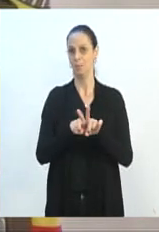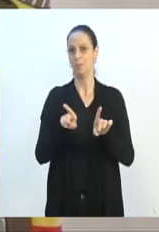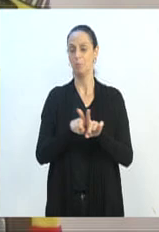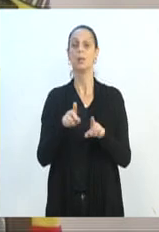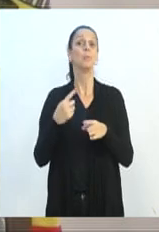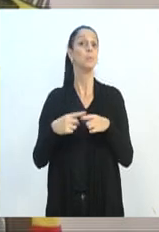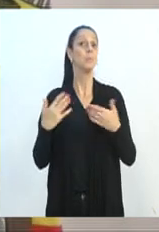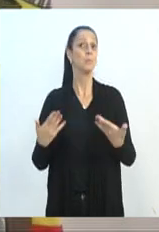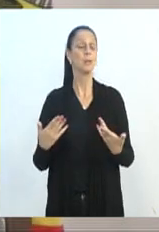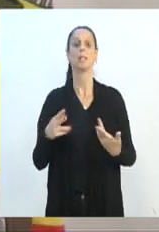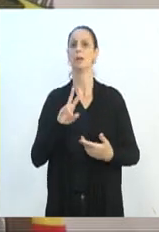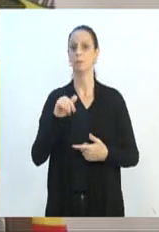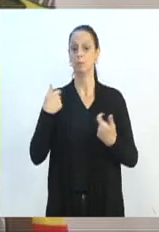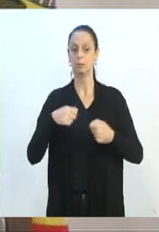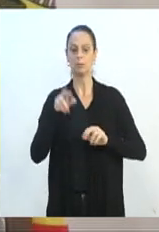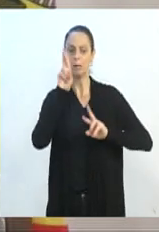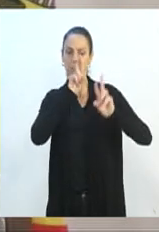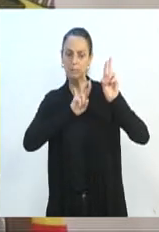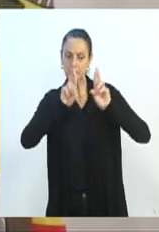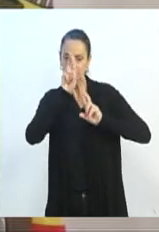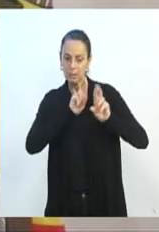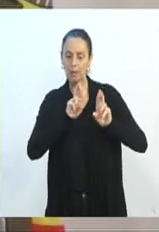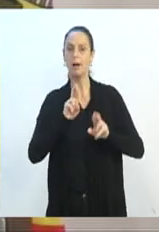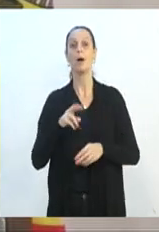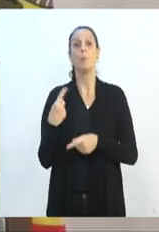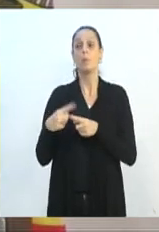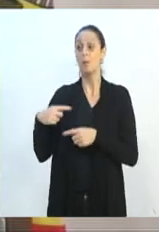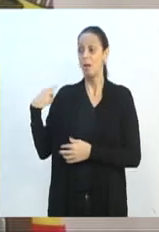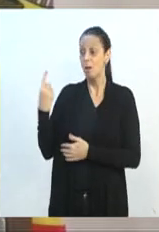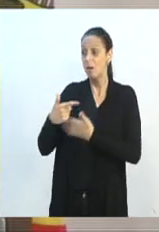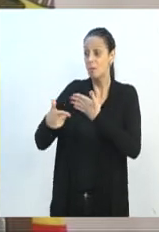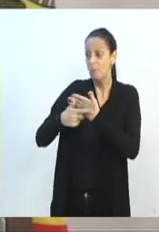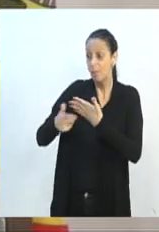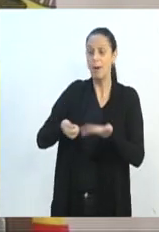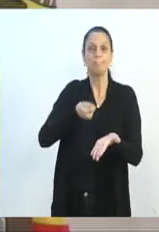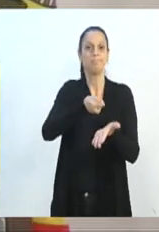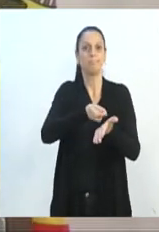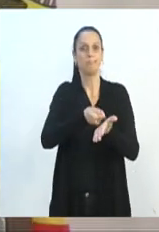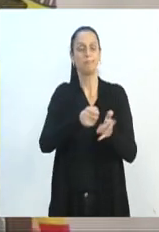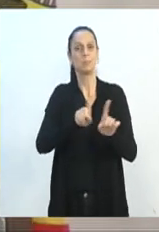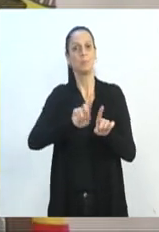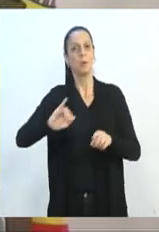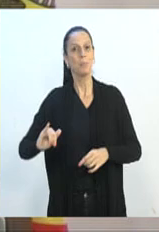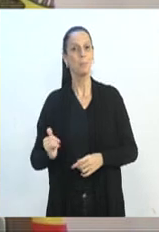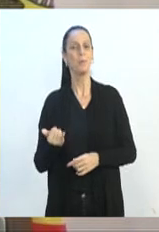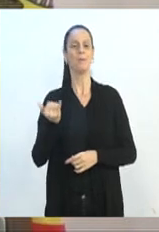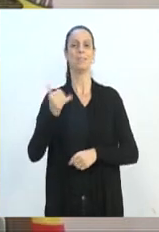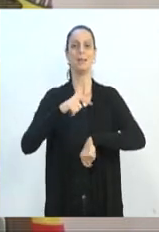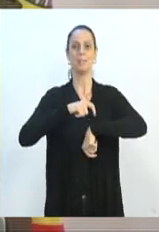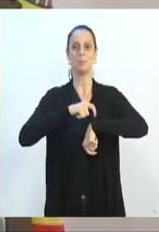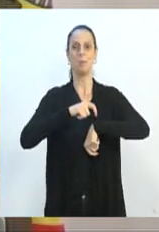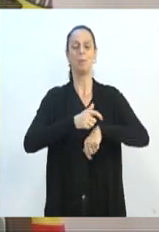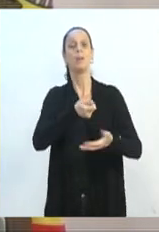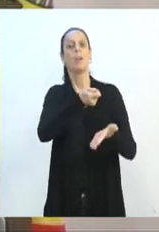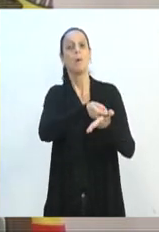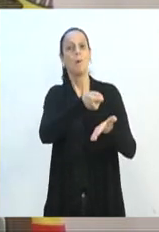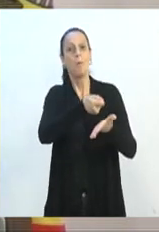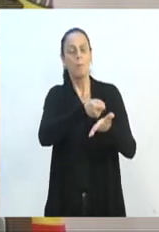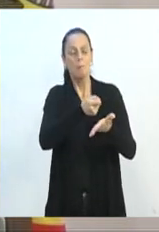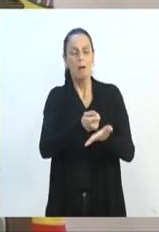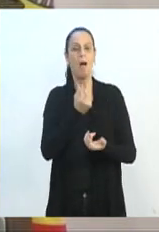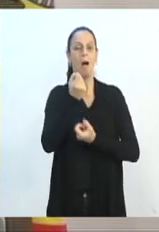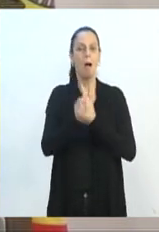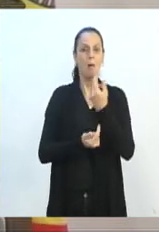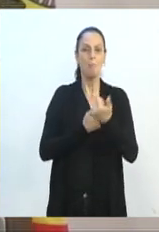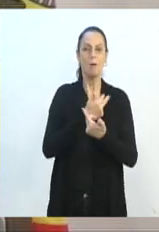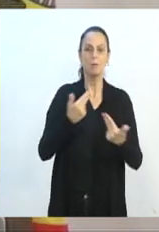precisar fiscalizar e cobrar, essa é a nossa função, mas principalmente já aproveitamos o ensejo para fazer algumas cobranças para os